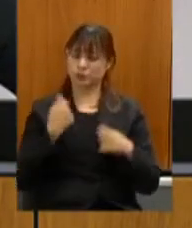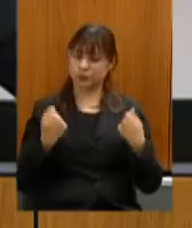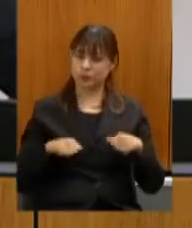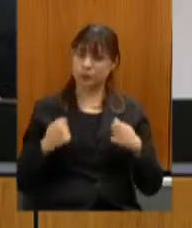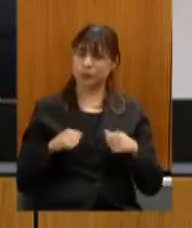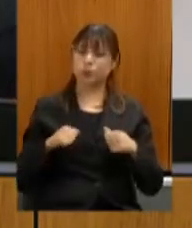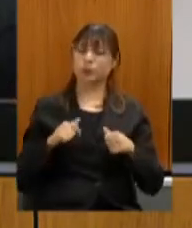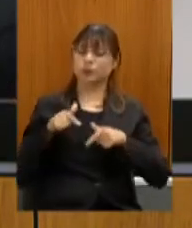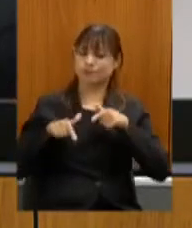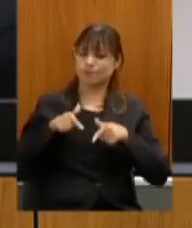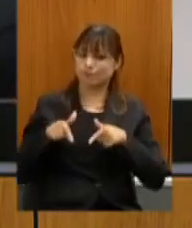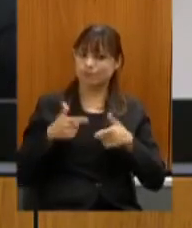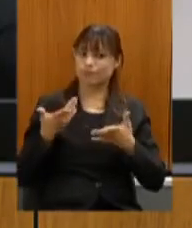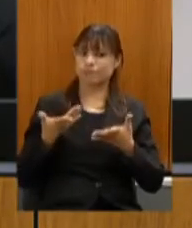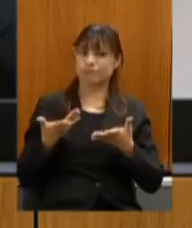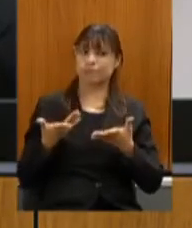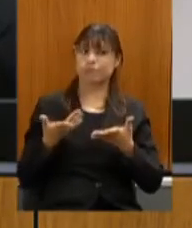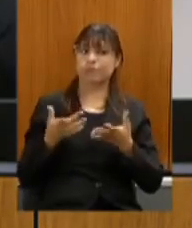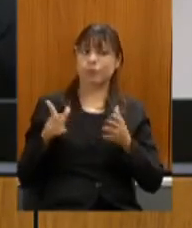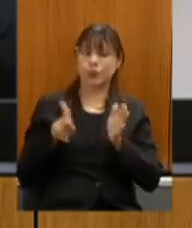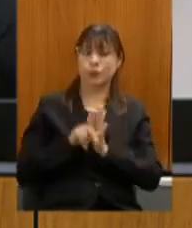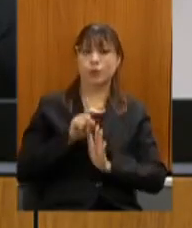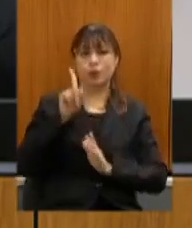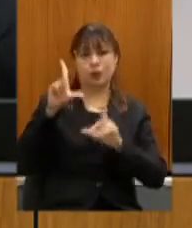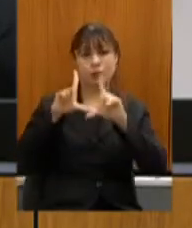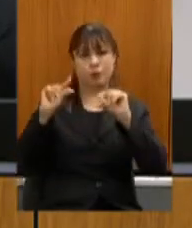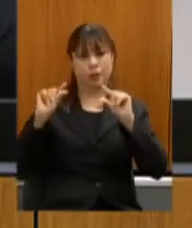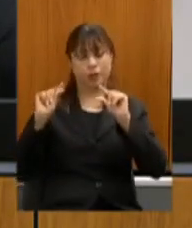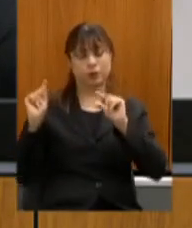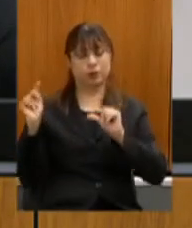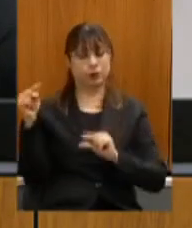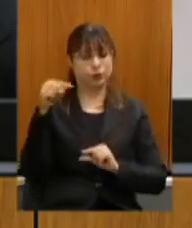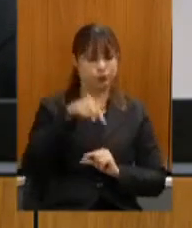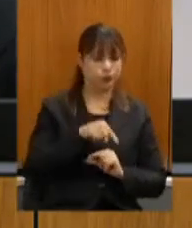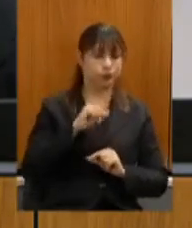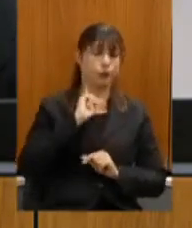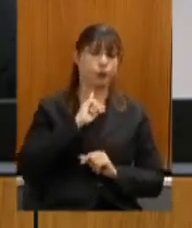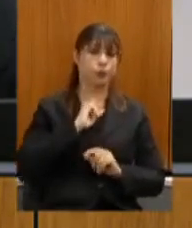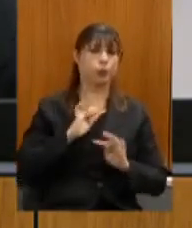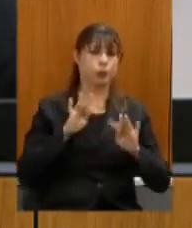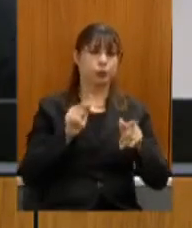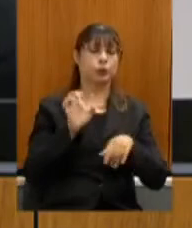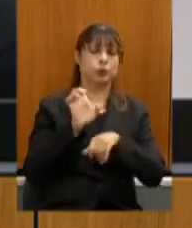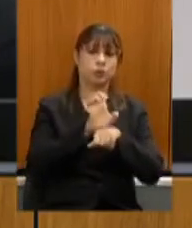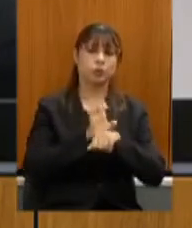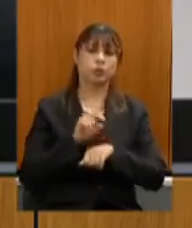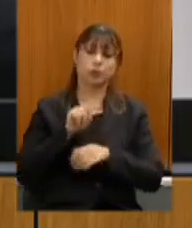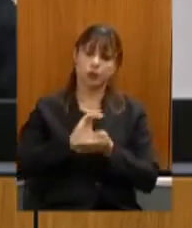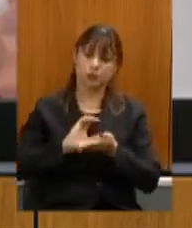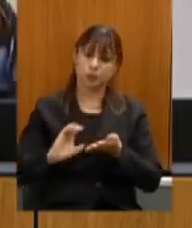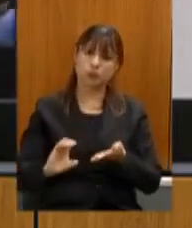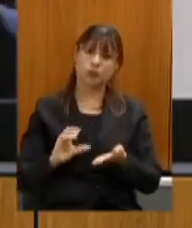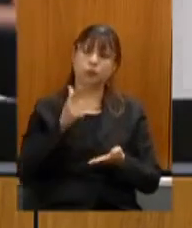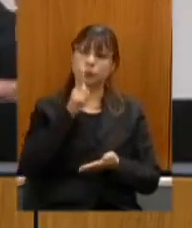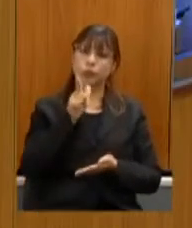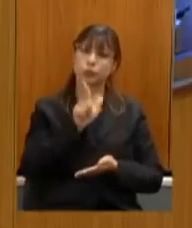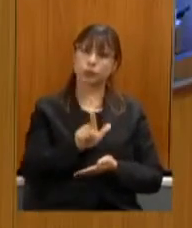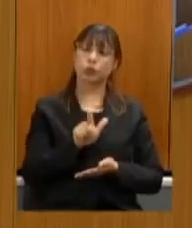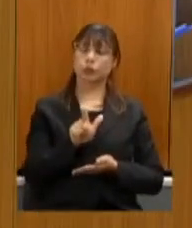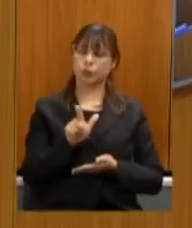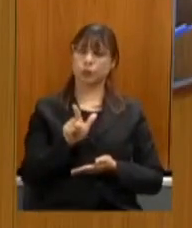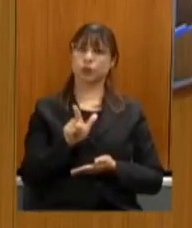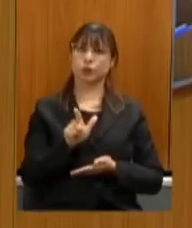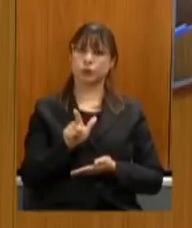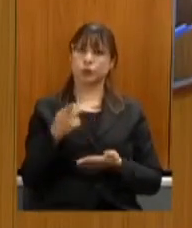aí de uma ação de Brasília para Minas Gerais para todos os estados para que realmente esse recurso possa cumprir